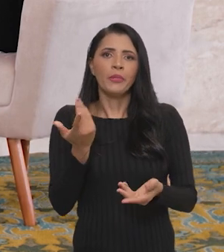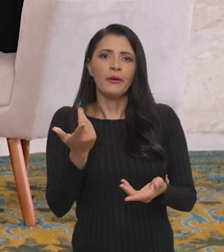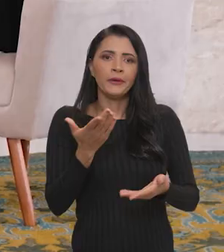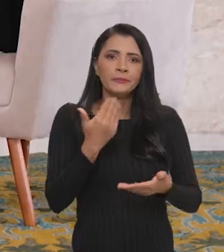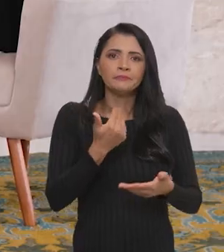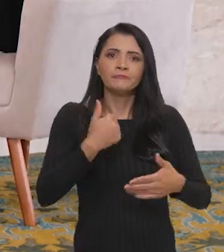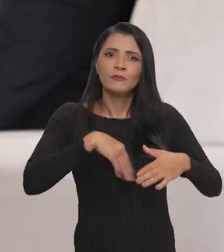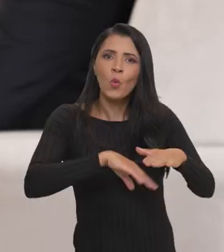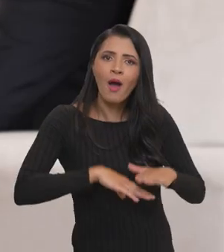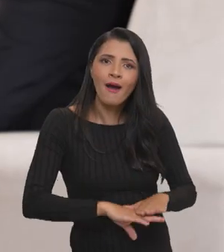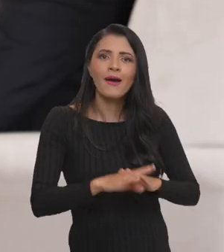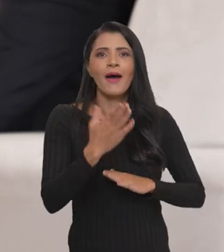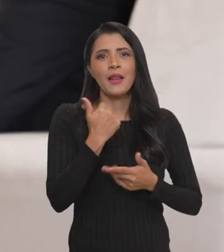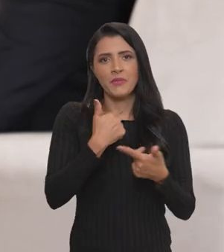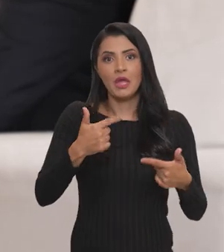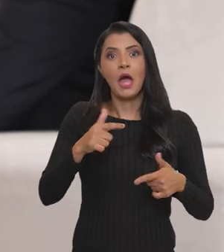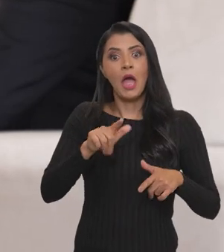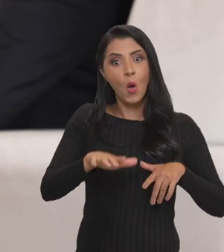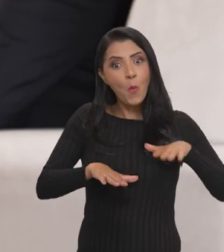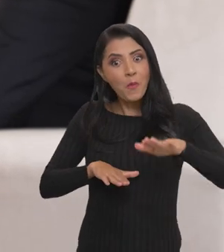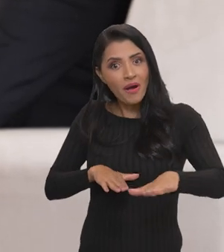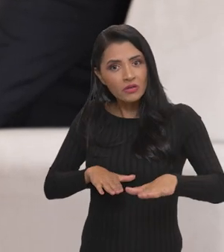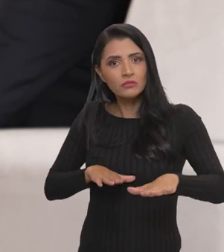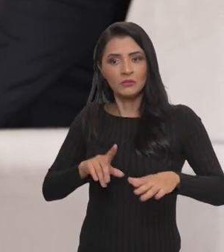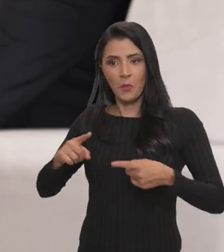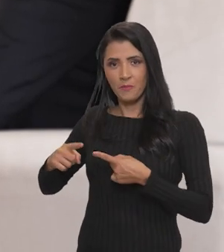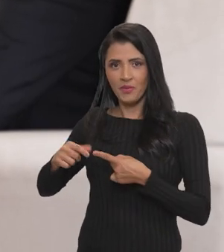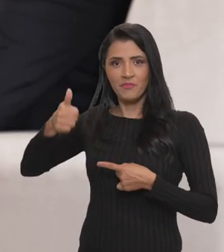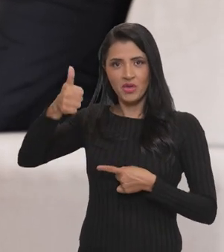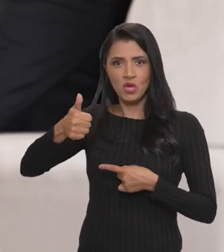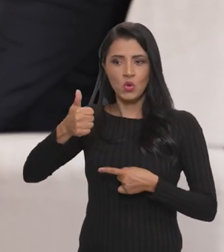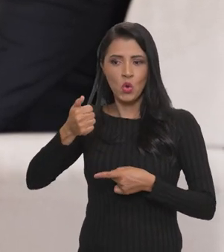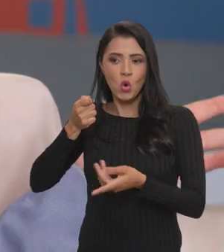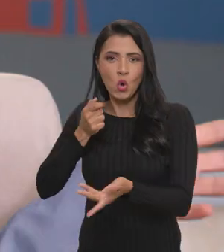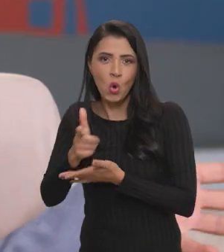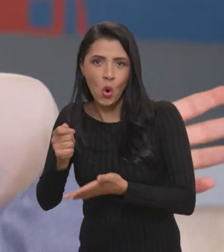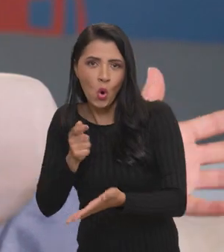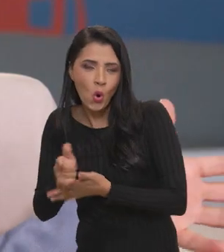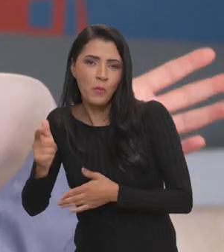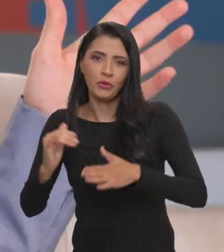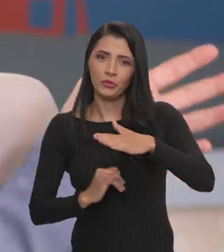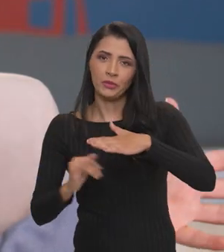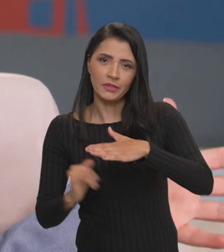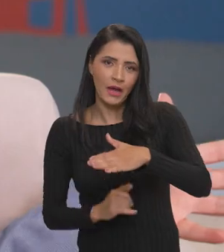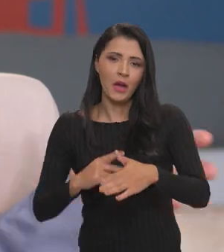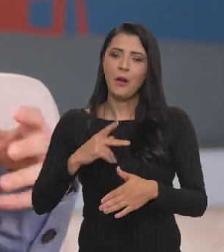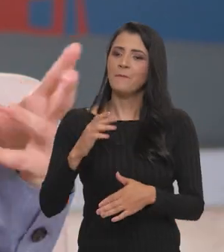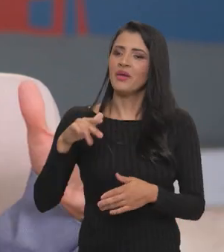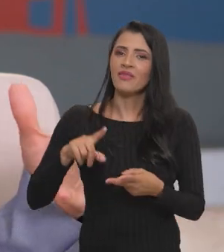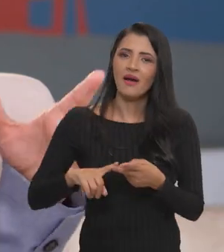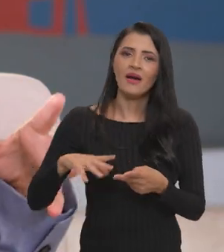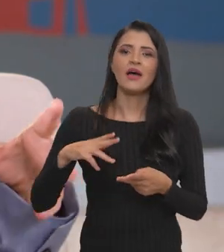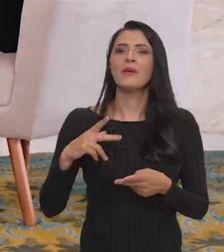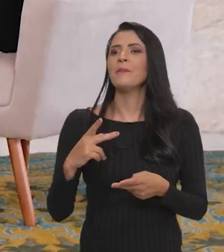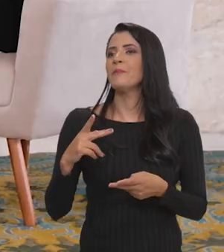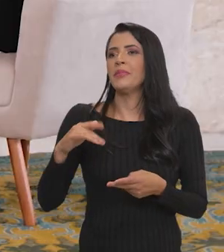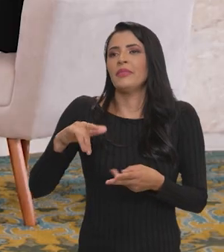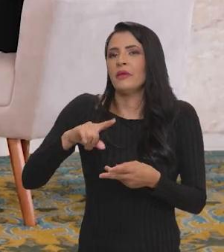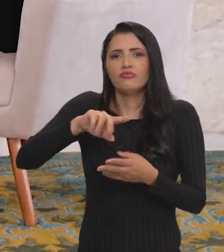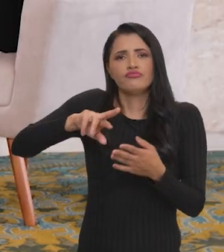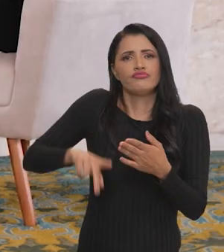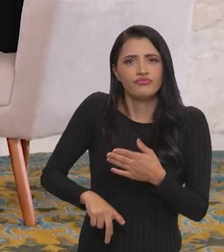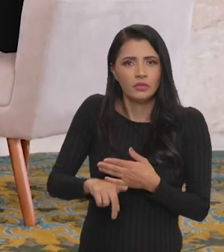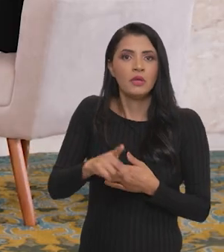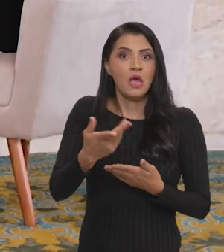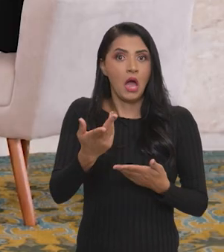abastecimento alimentar, que é o nosso próximo passo. Então, foi compras institucionais, PA, PNAE e o programa PA, compras